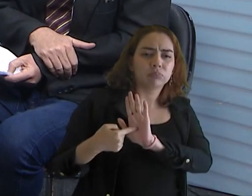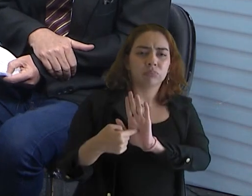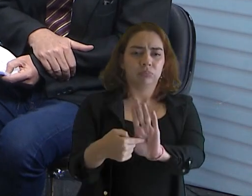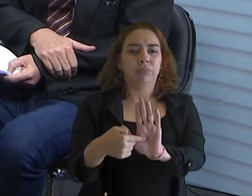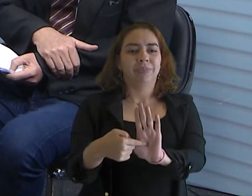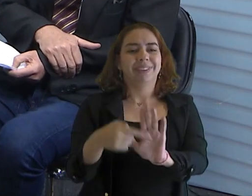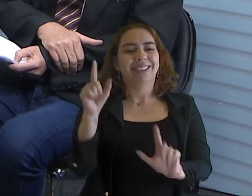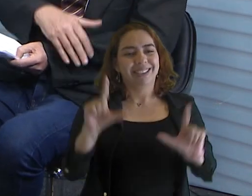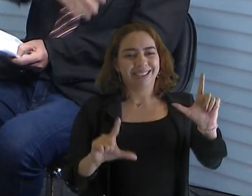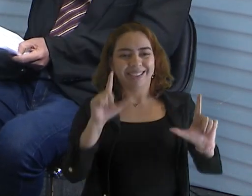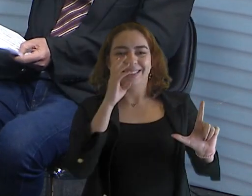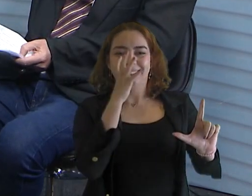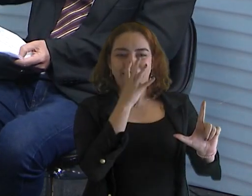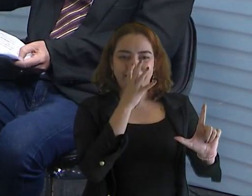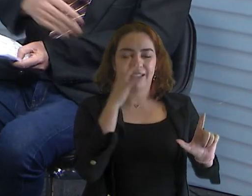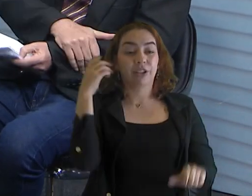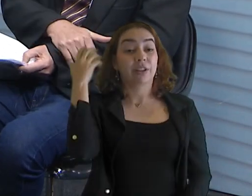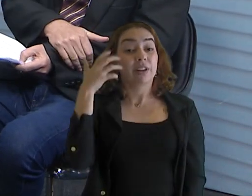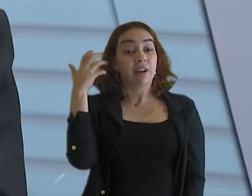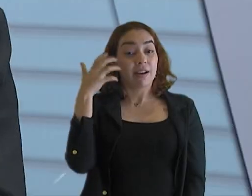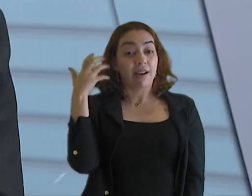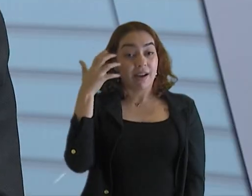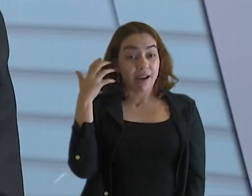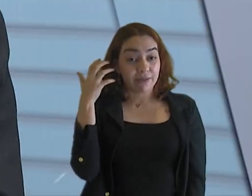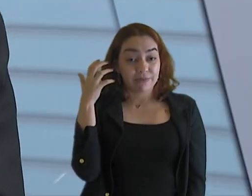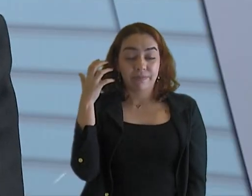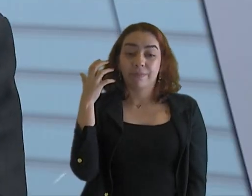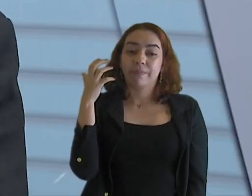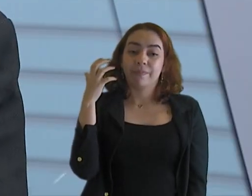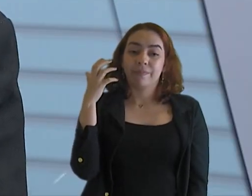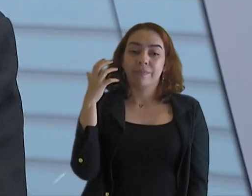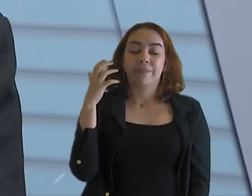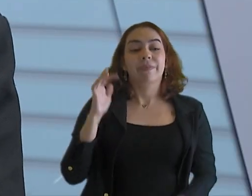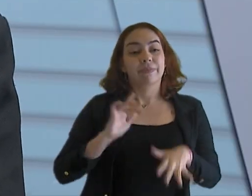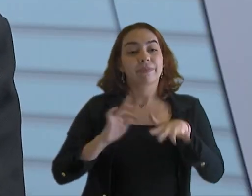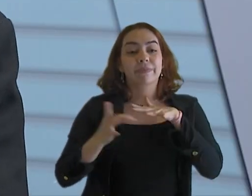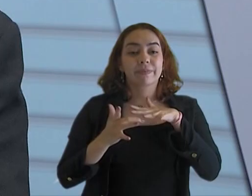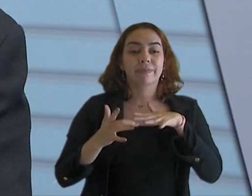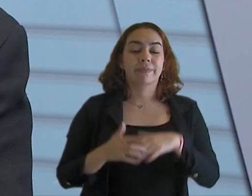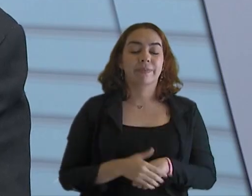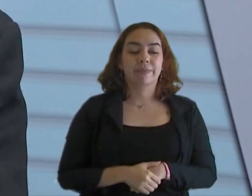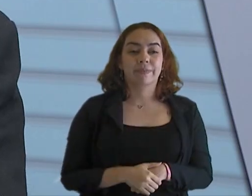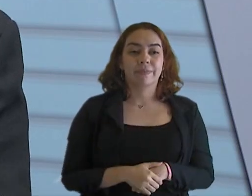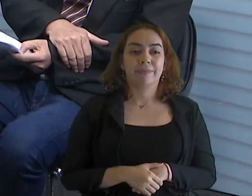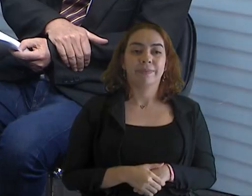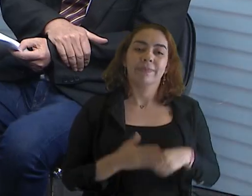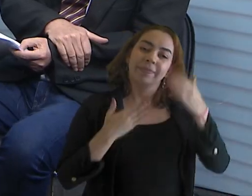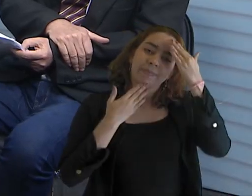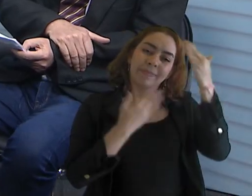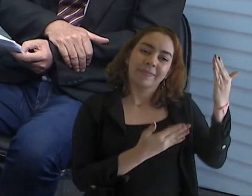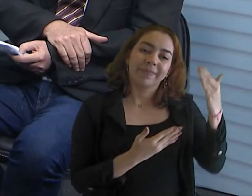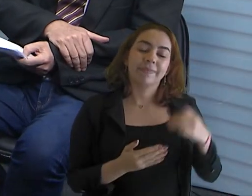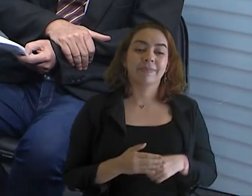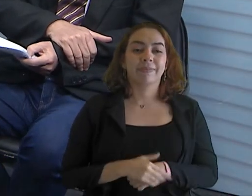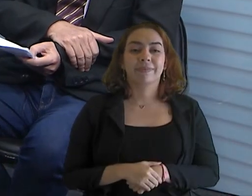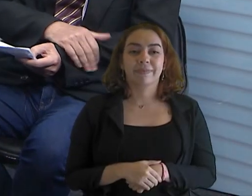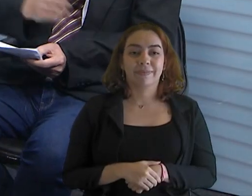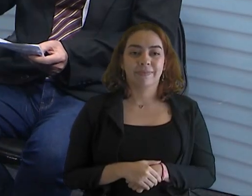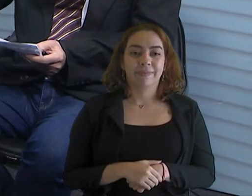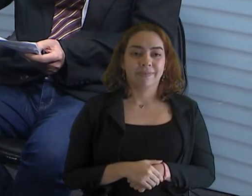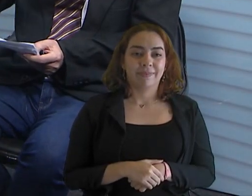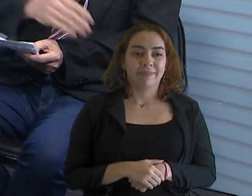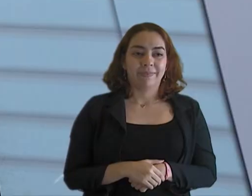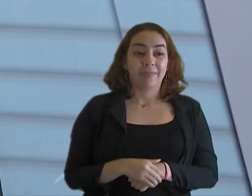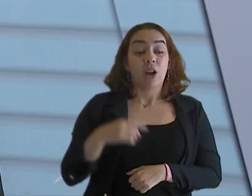da TV, da rádio e das nossas mídias sociais aqui na Assembleia. Muito obrigado. Doutor Holden Queiroz,